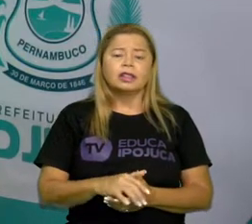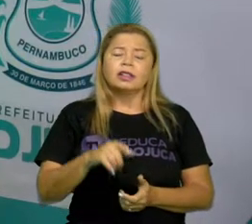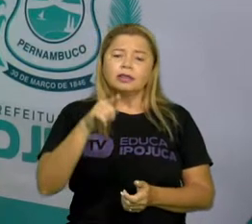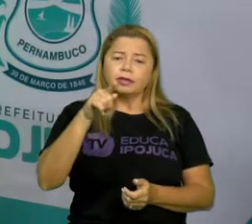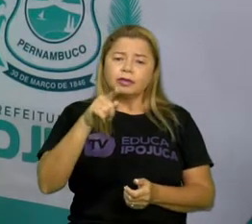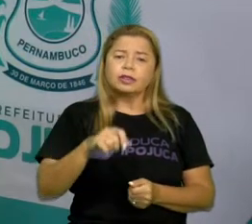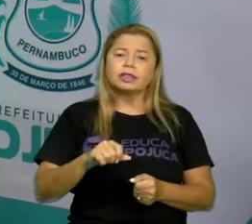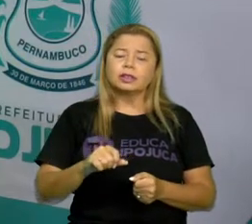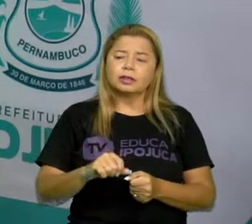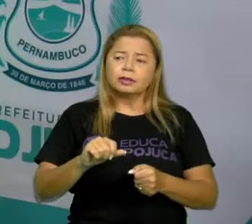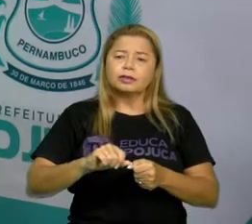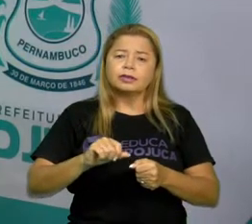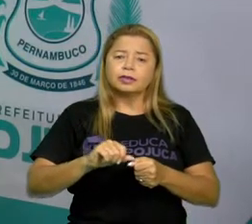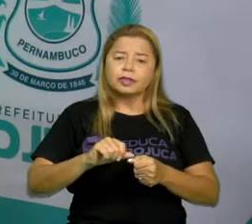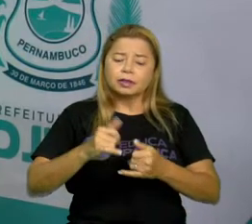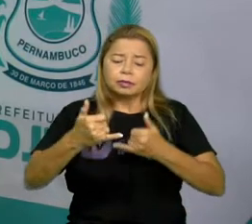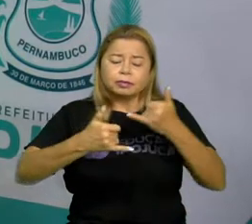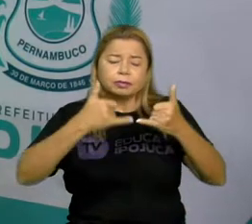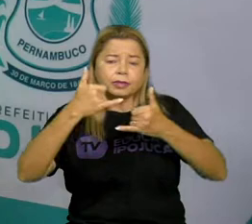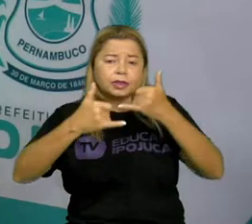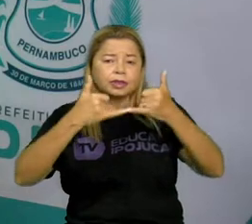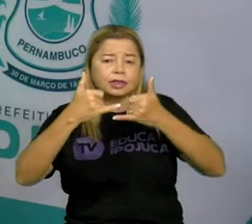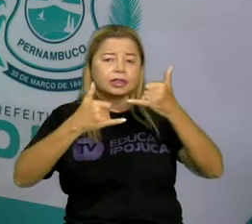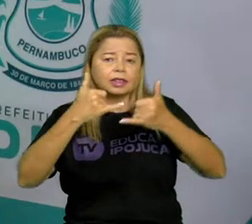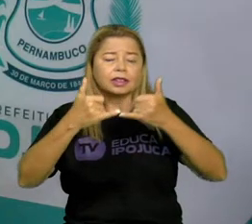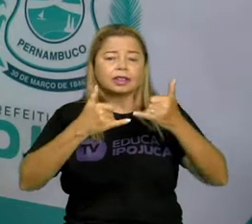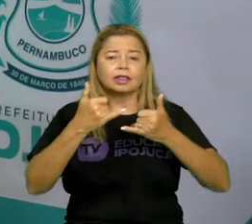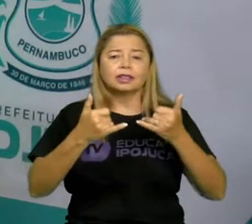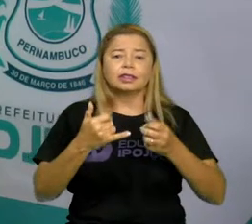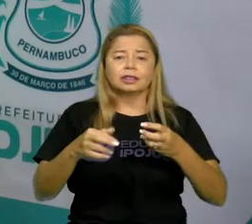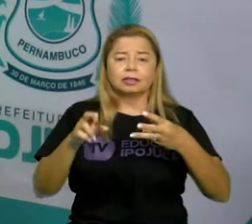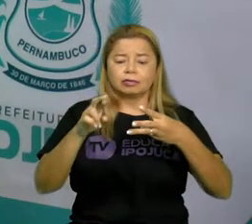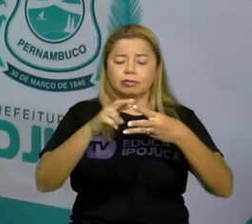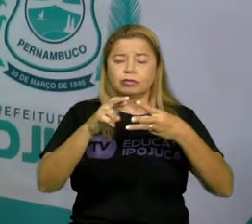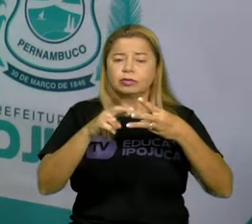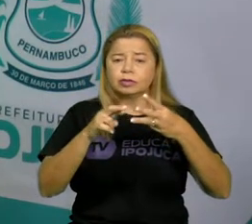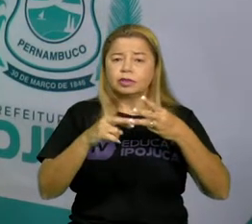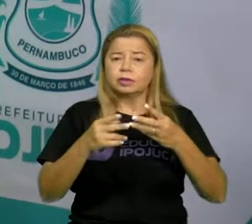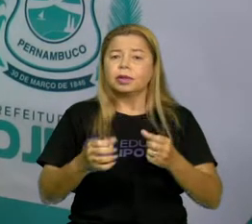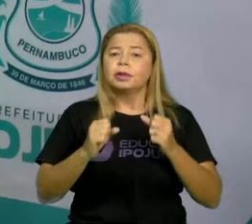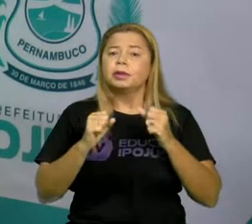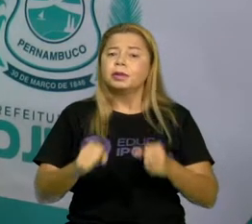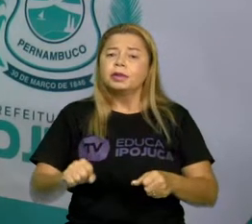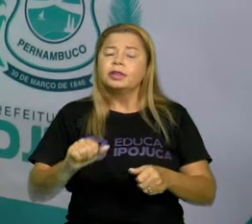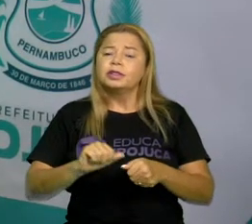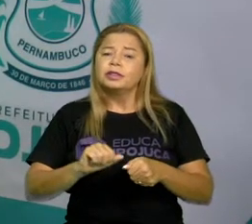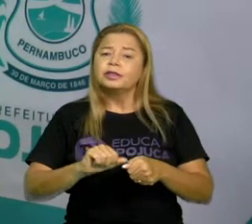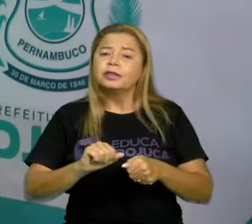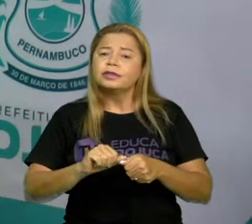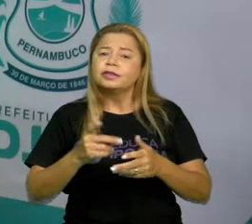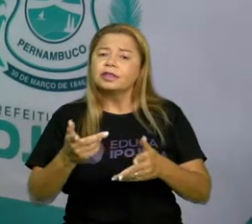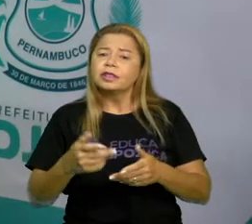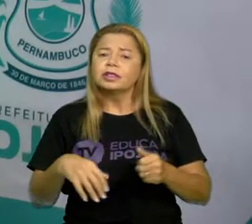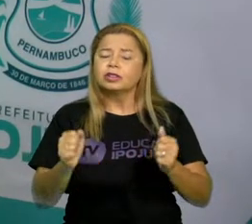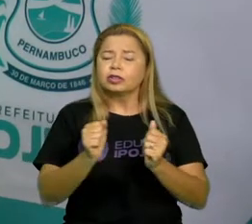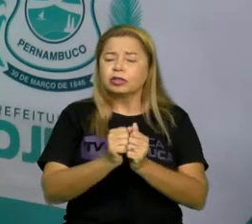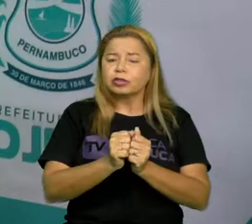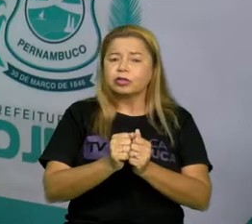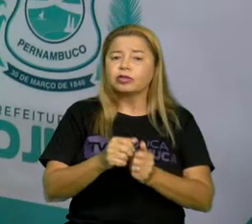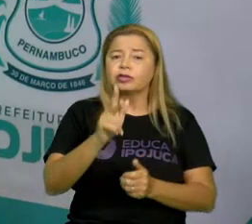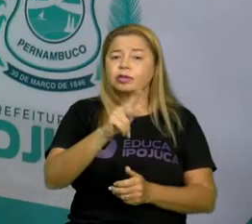rimas, sabia? Vocês podem fazer uma brincadeira aí com a professora, do jogo das rimas.